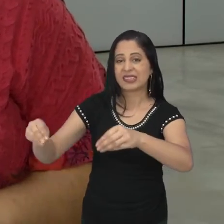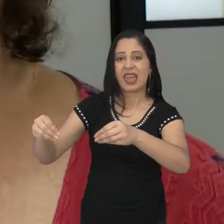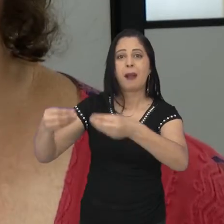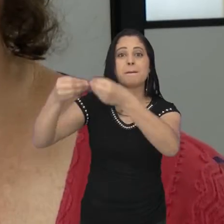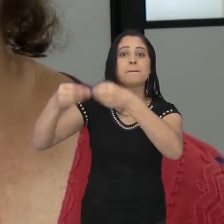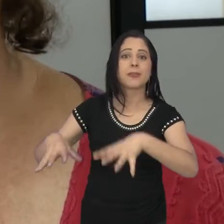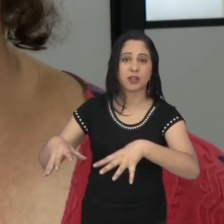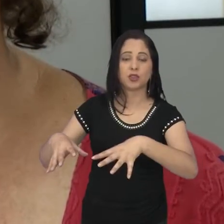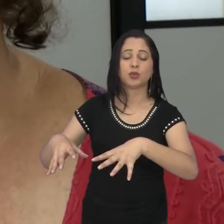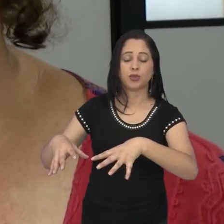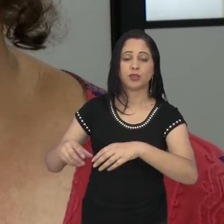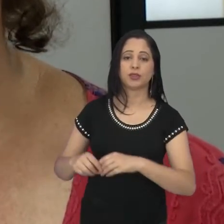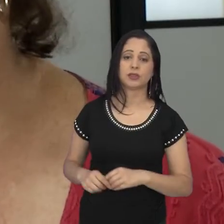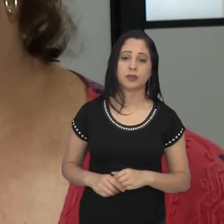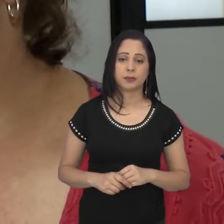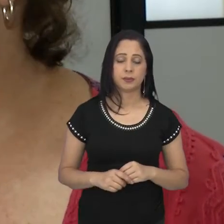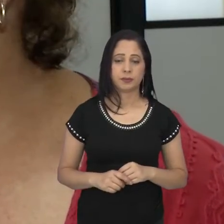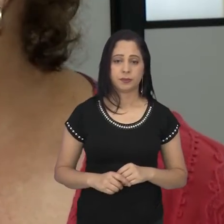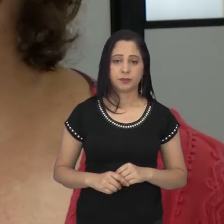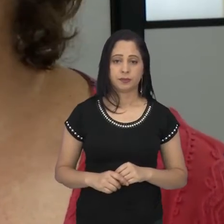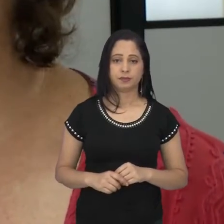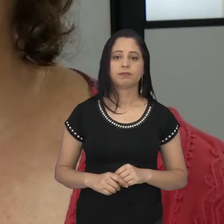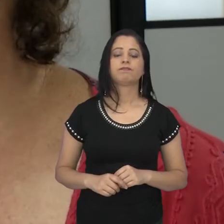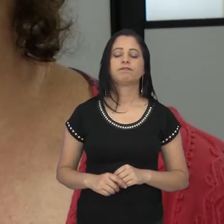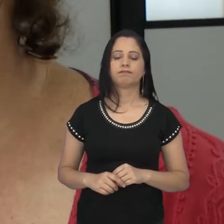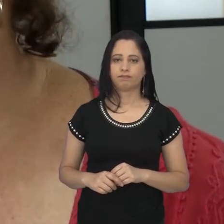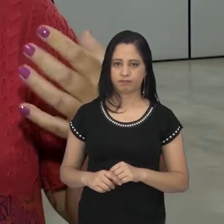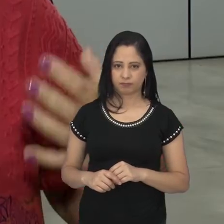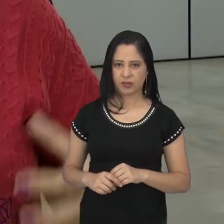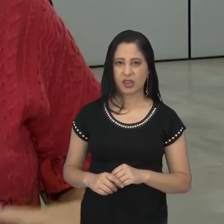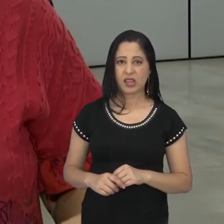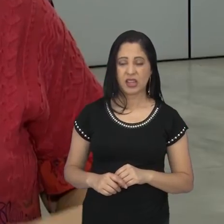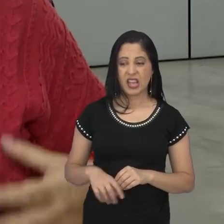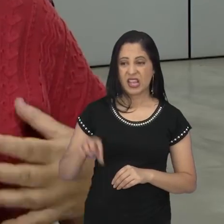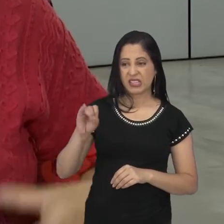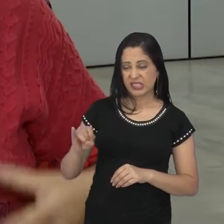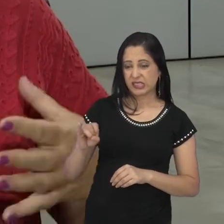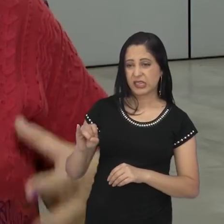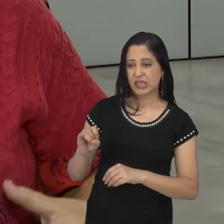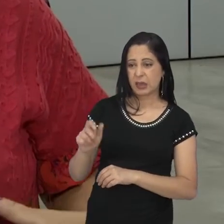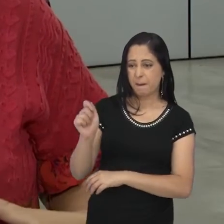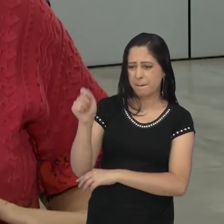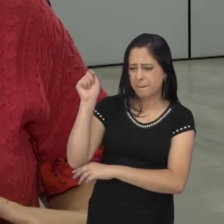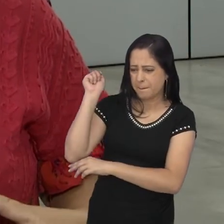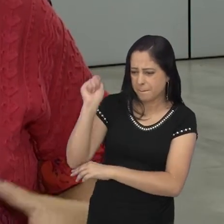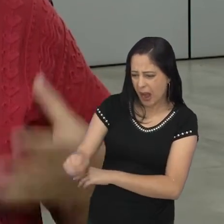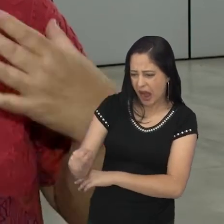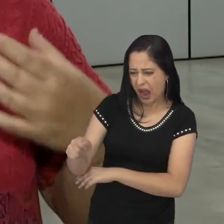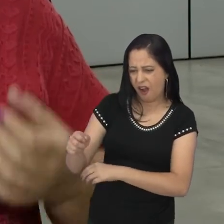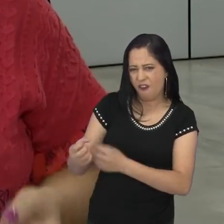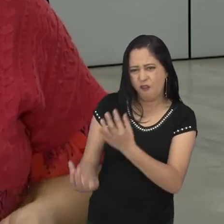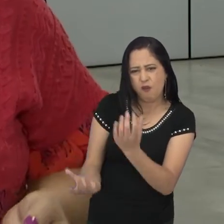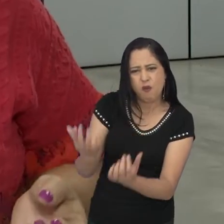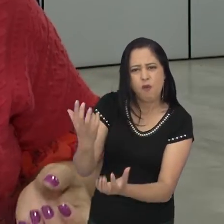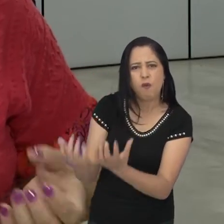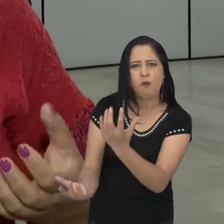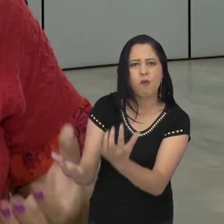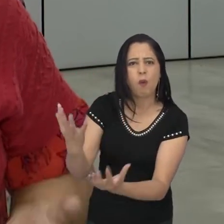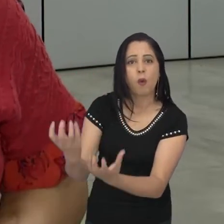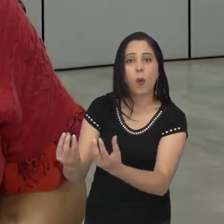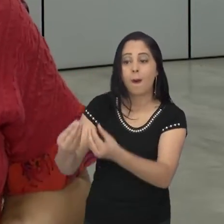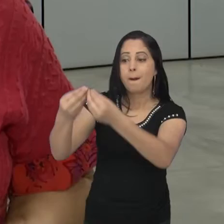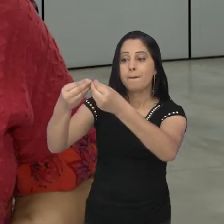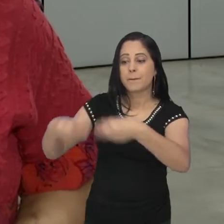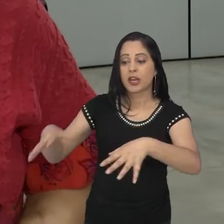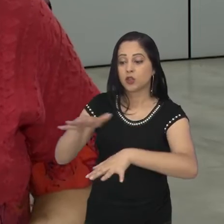solo e interferem até na produção de alimentos. Em especial quando a gente fala de queimada, a gente interfere